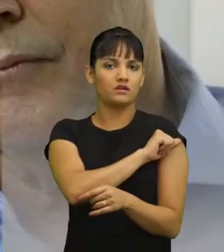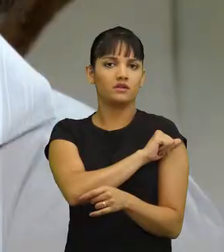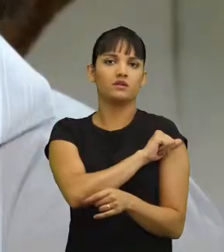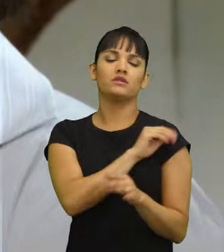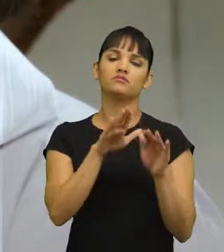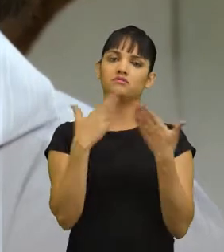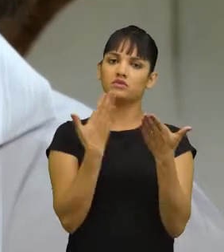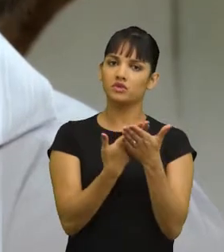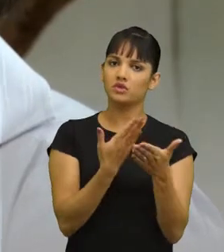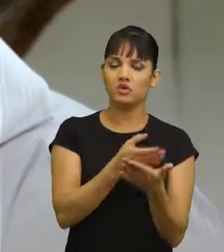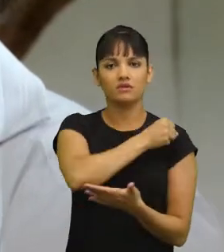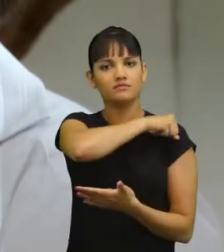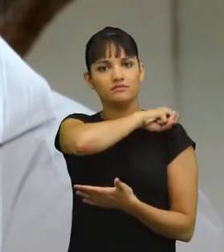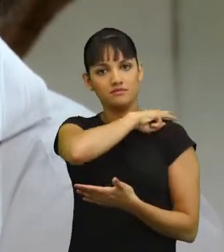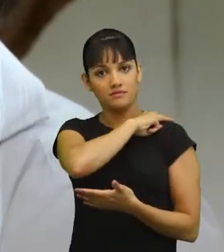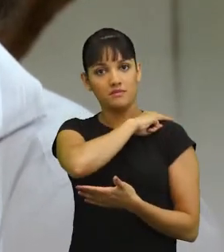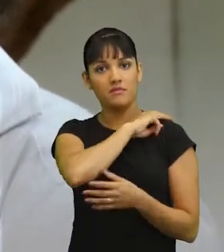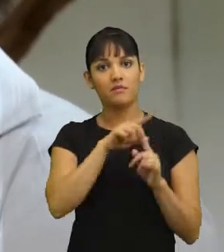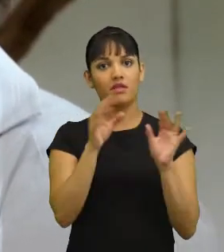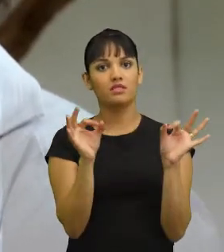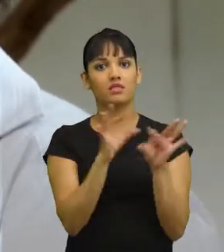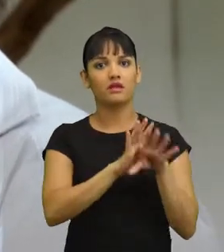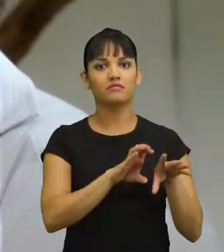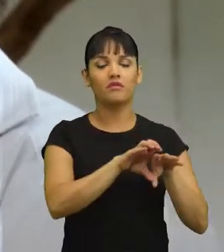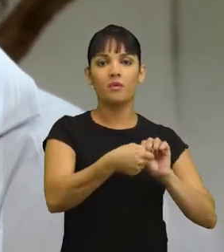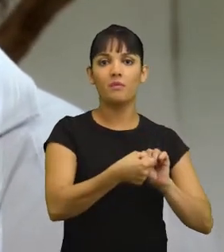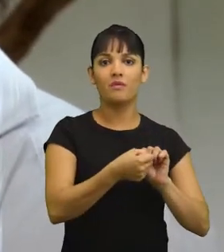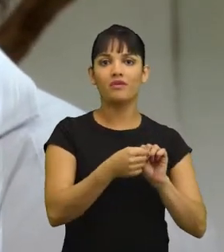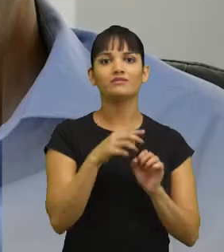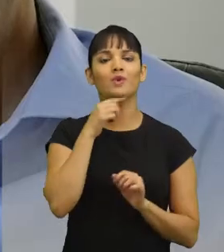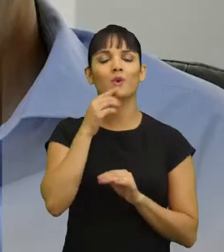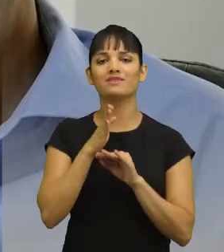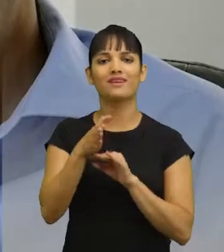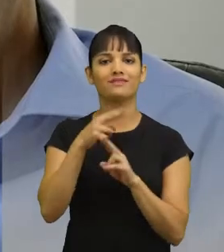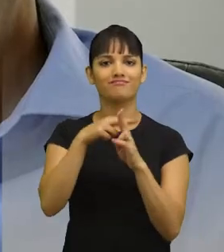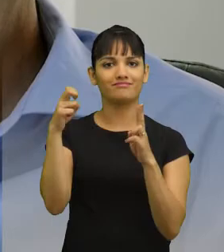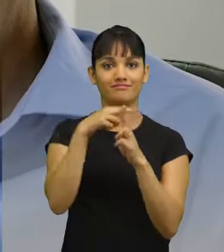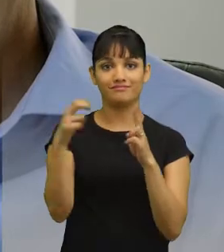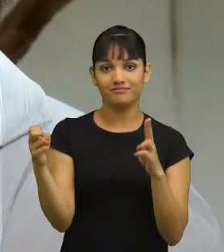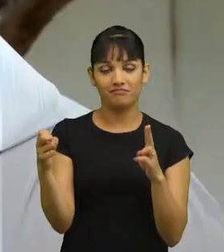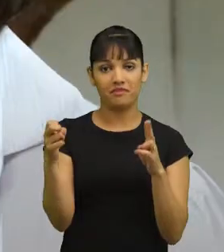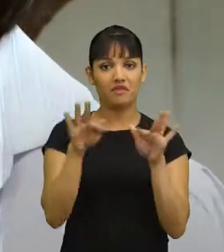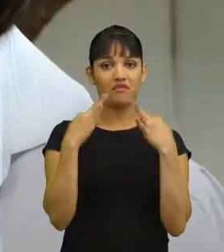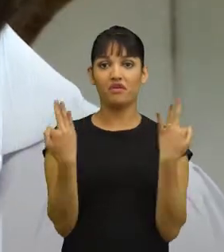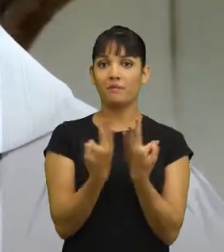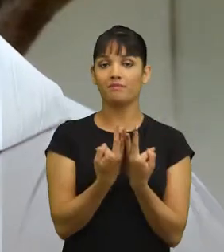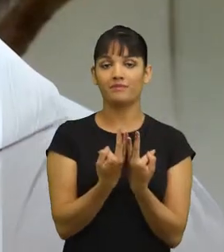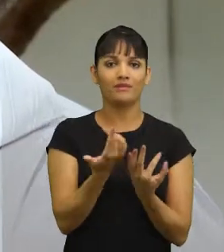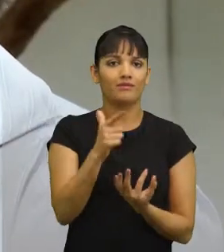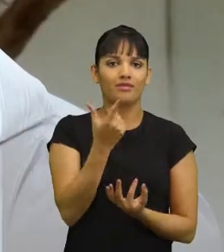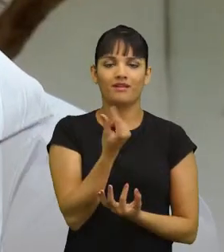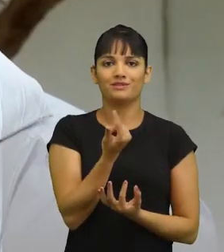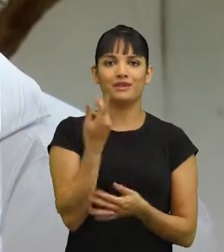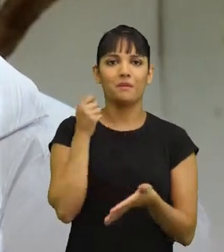vai para uma escola de ensino médio e, quando ela acaba esse ensino médio, ela não vai conseguir entrar na UNB. A família dela